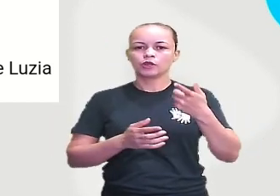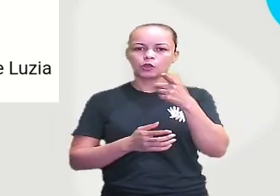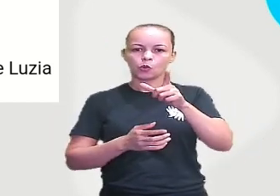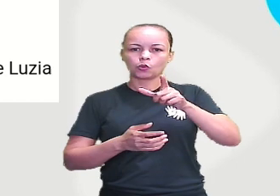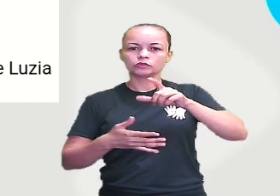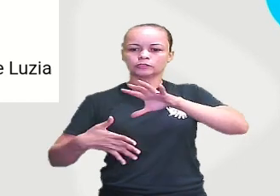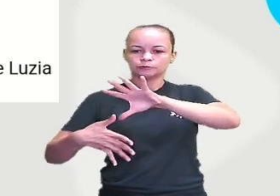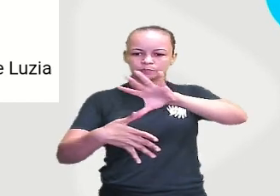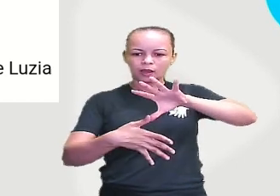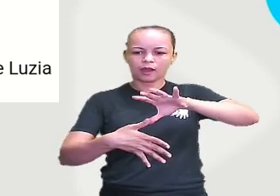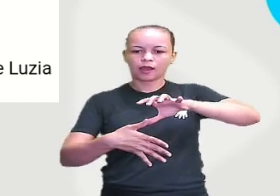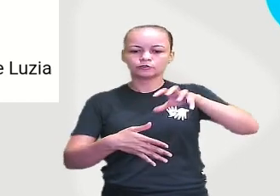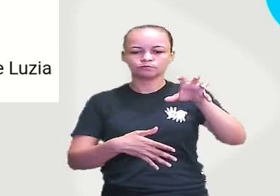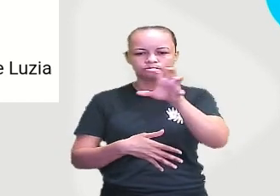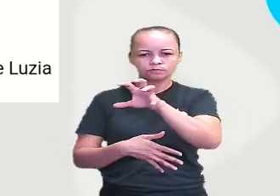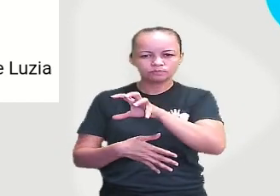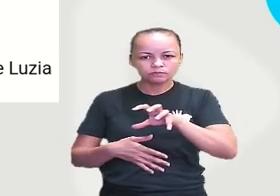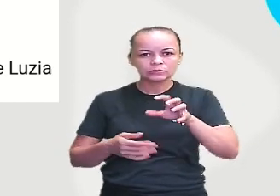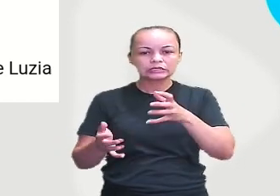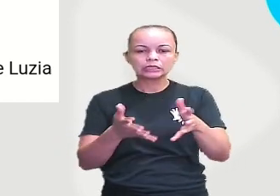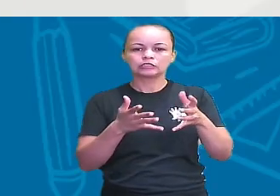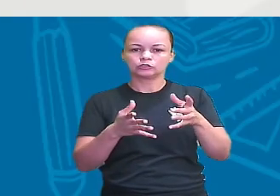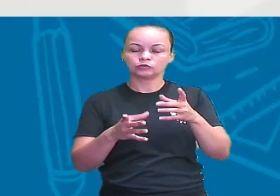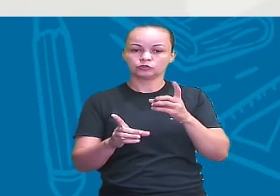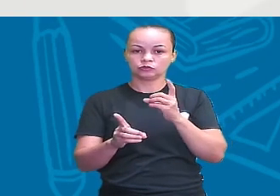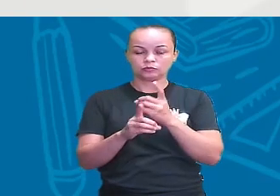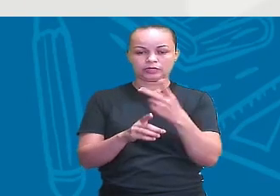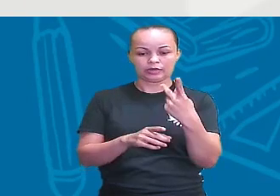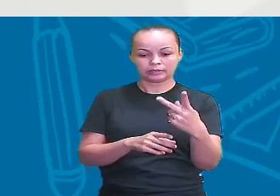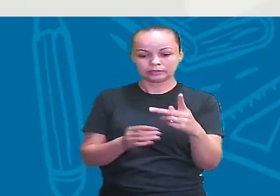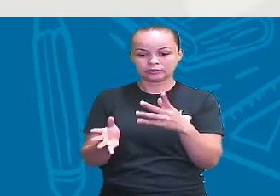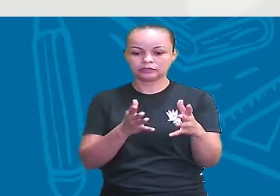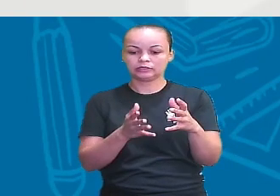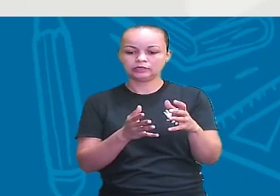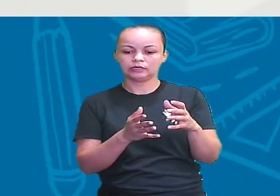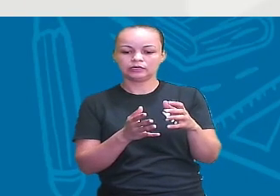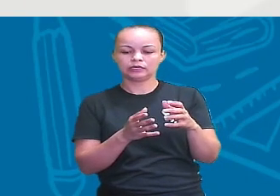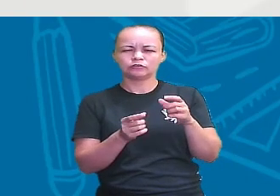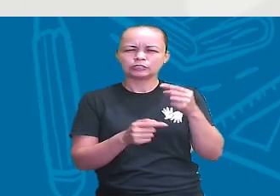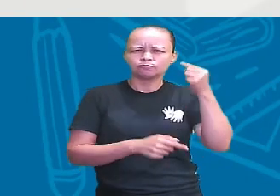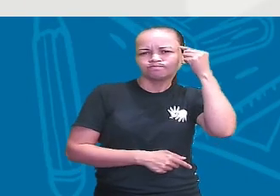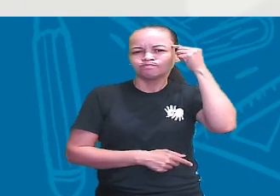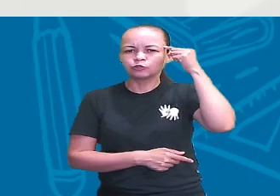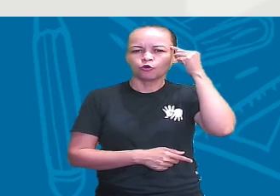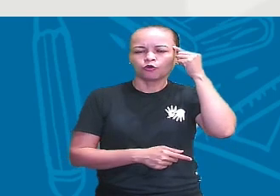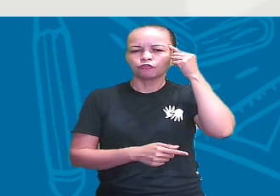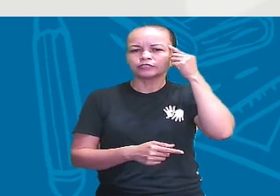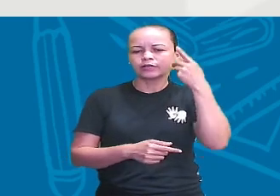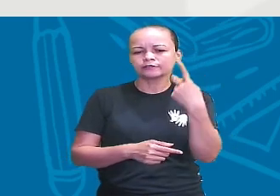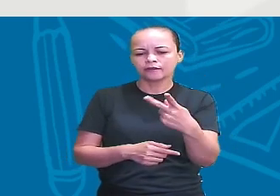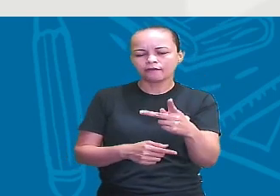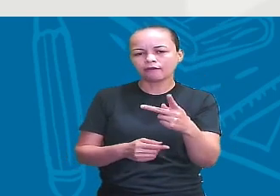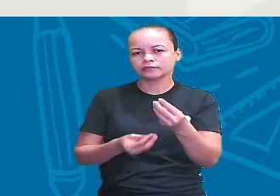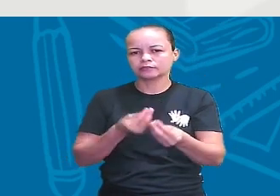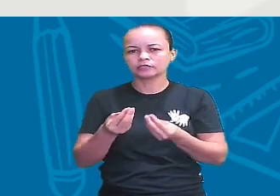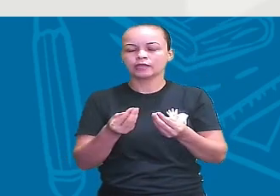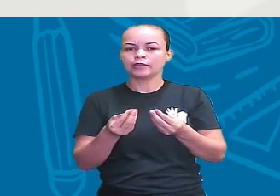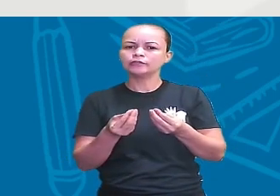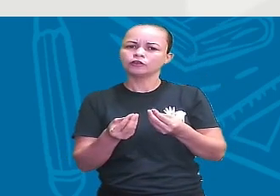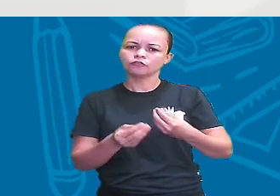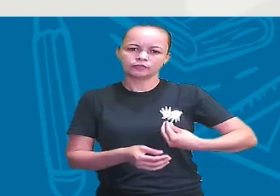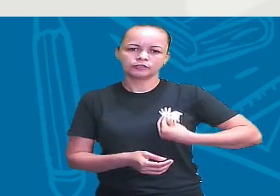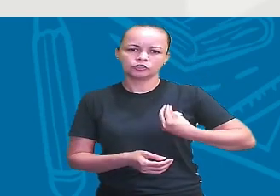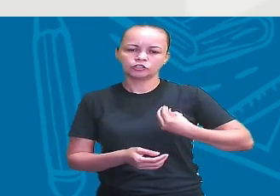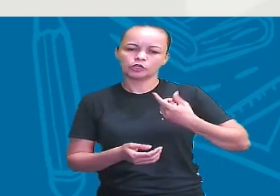da América, essas questões sobre o Estreito de Bering vai ser colocadas em dúvidas, porque vão começar a existir outras